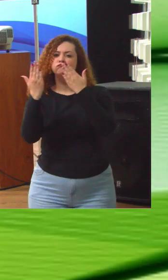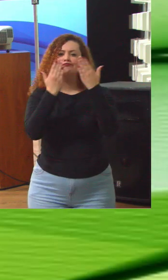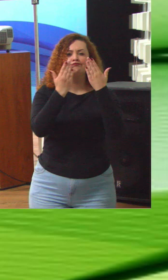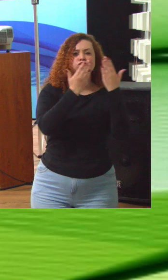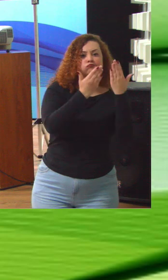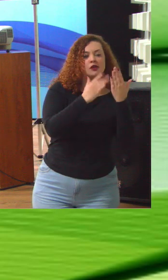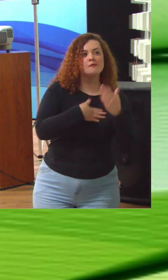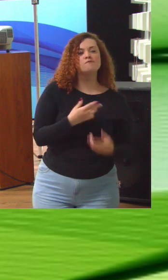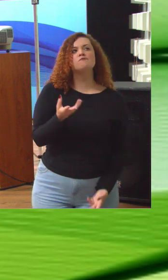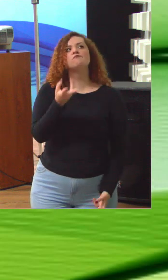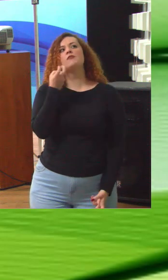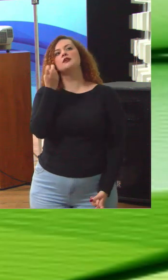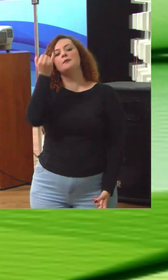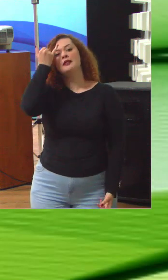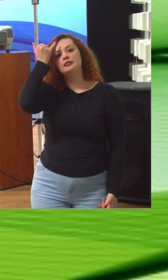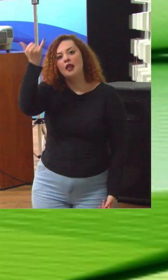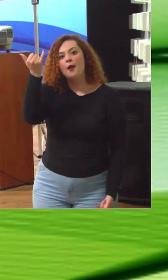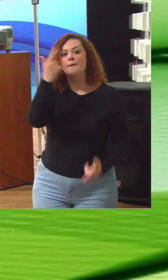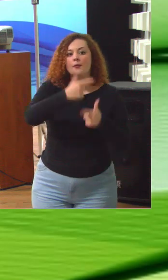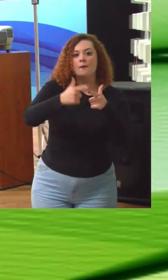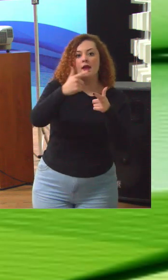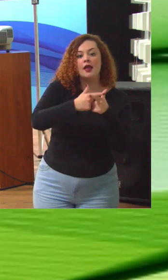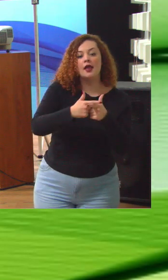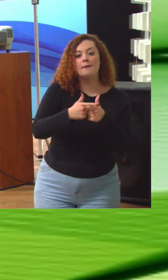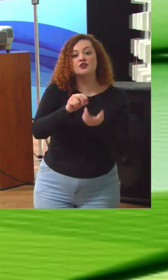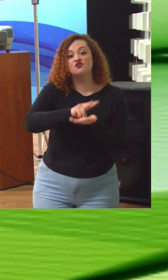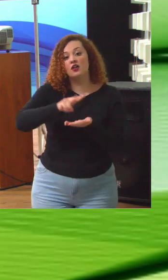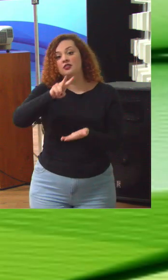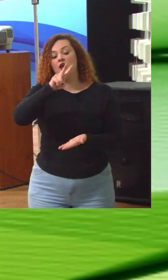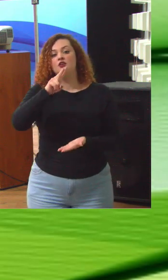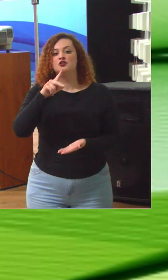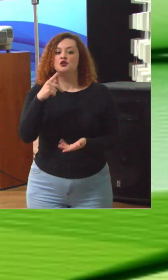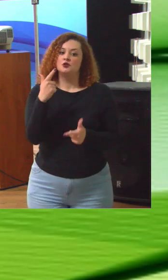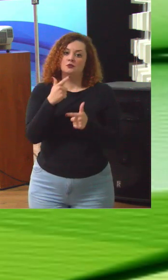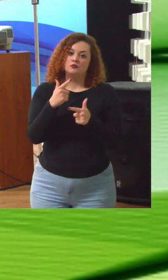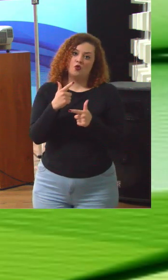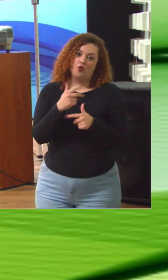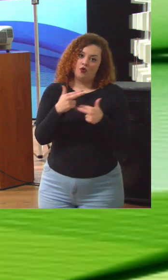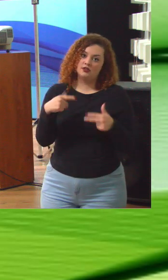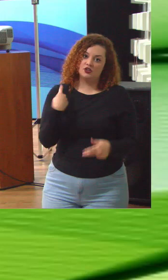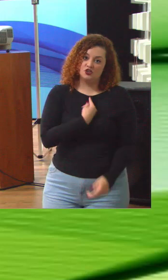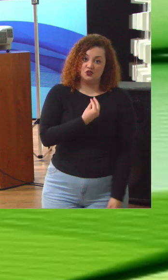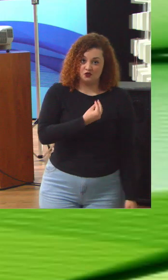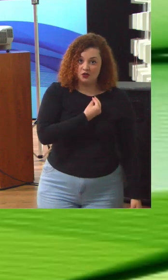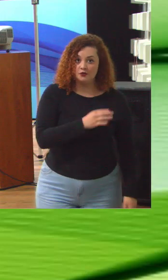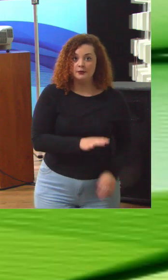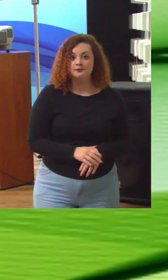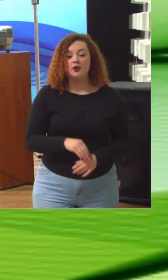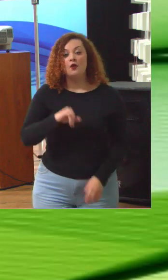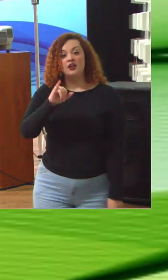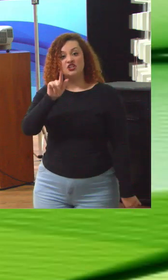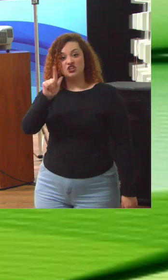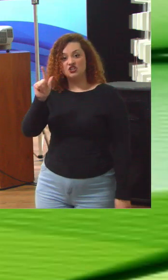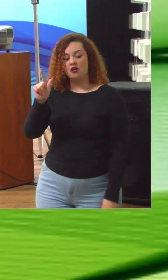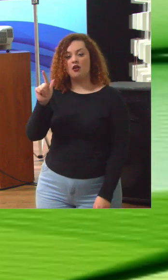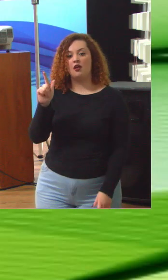ideia de problemas, de vantagens, situações que nós estamos vivenciando. O IGG, então, ele é feito por meio de um